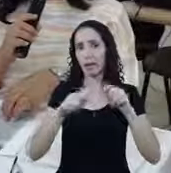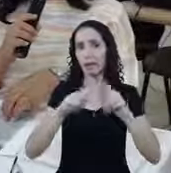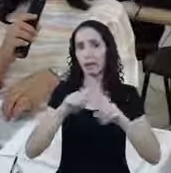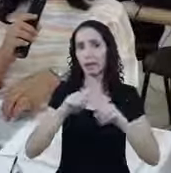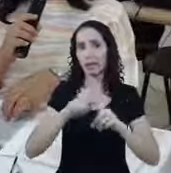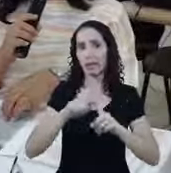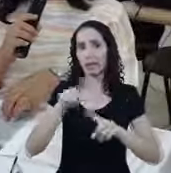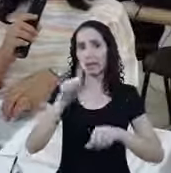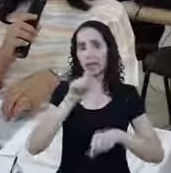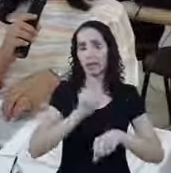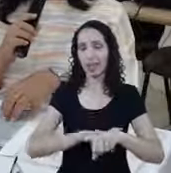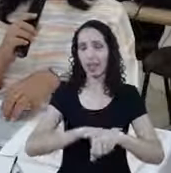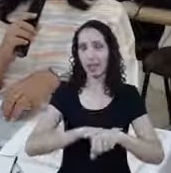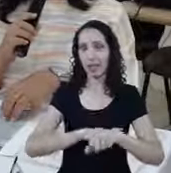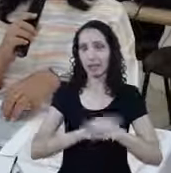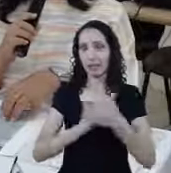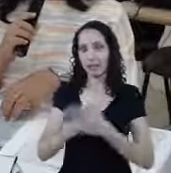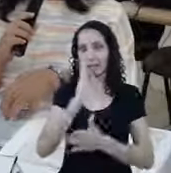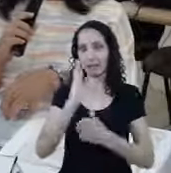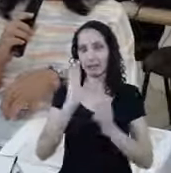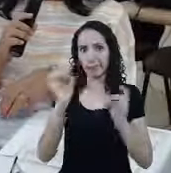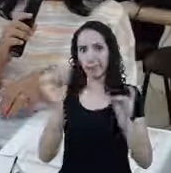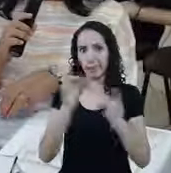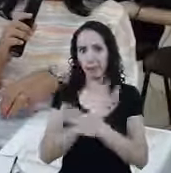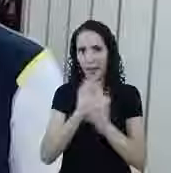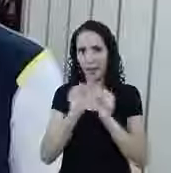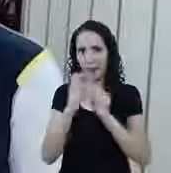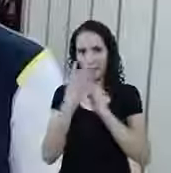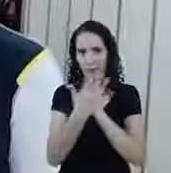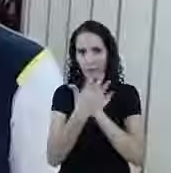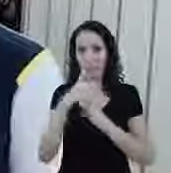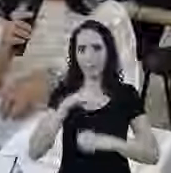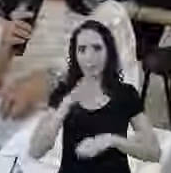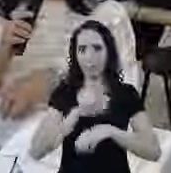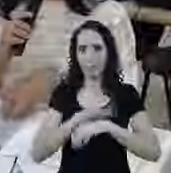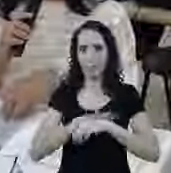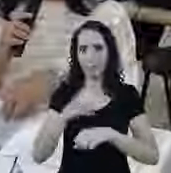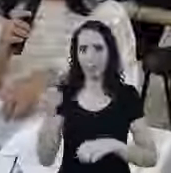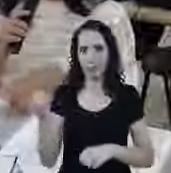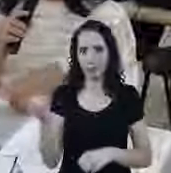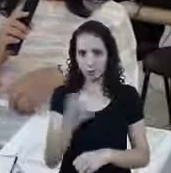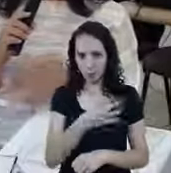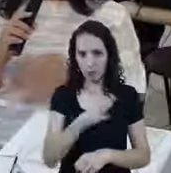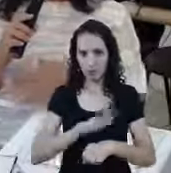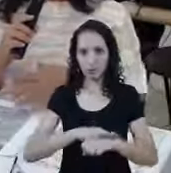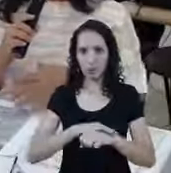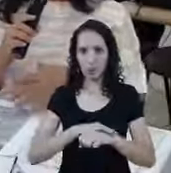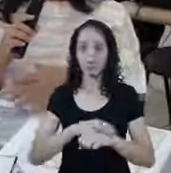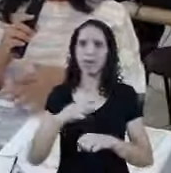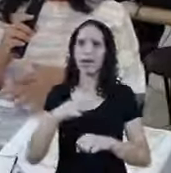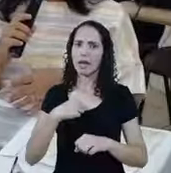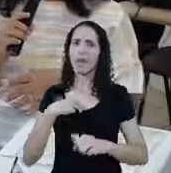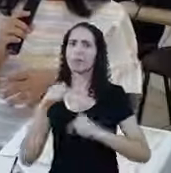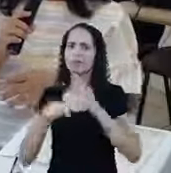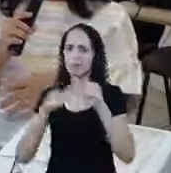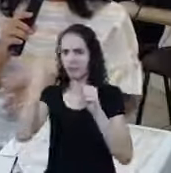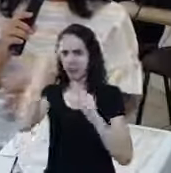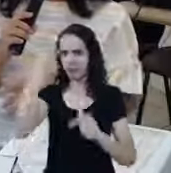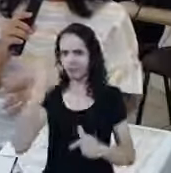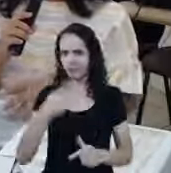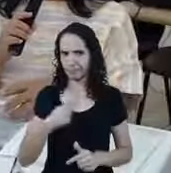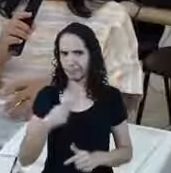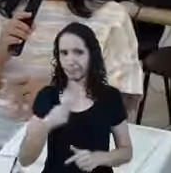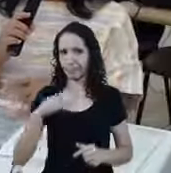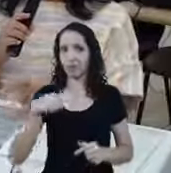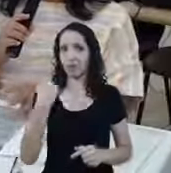Teremos um novo Brasil Um novo momento É verdade E eu creio que você Como eu Sou trabalhadora autônoma Então